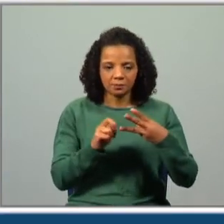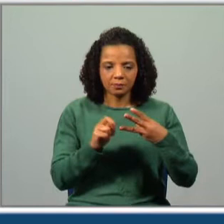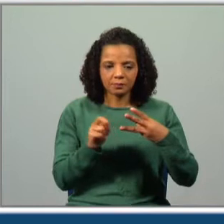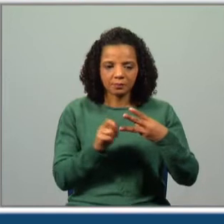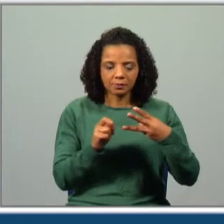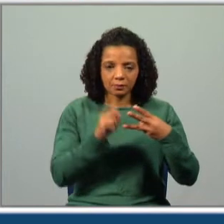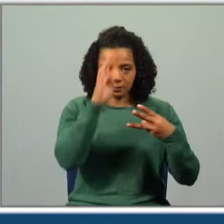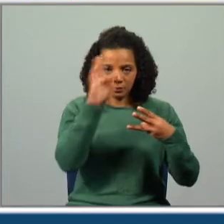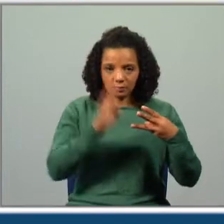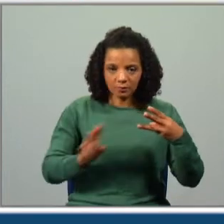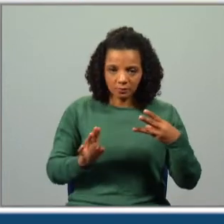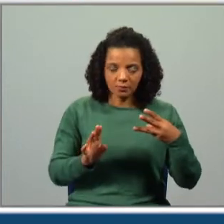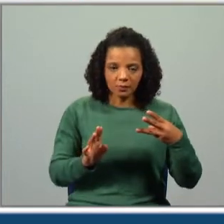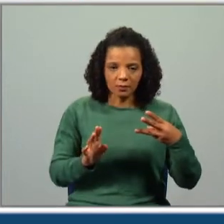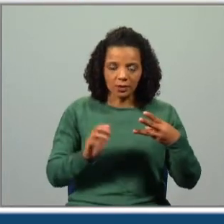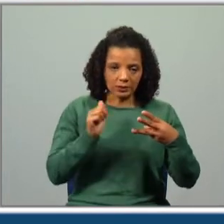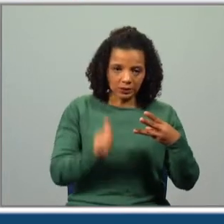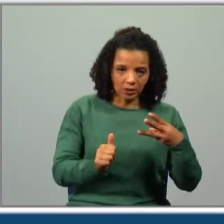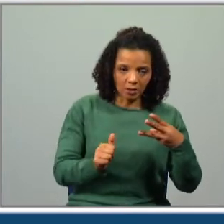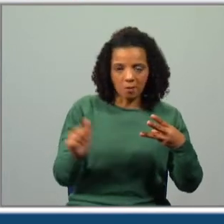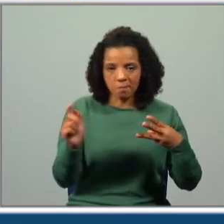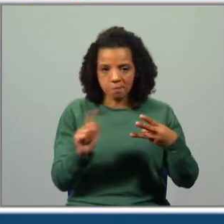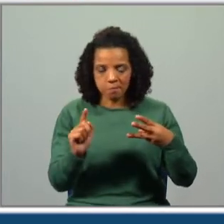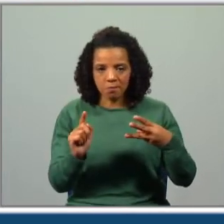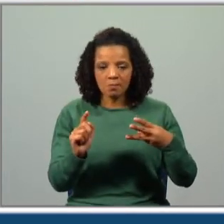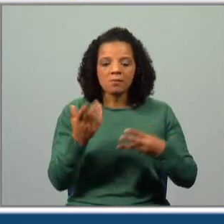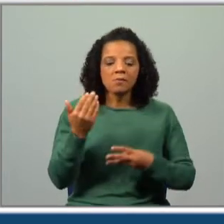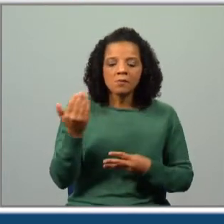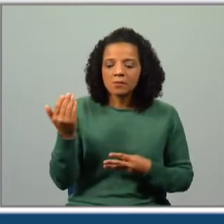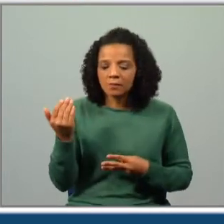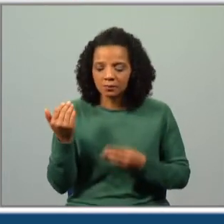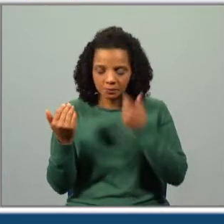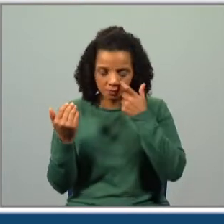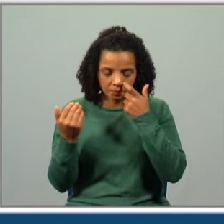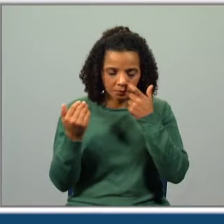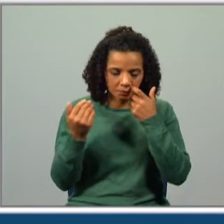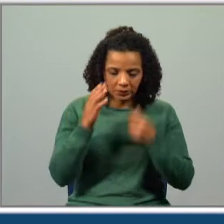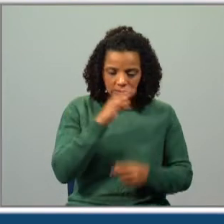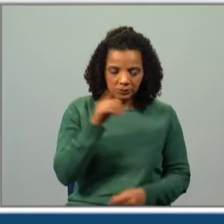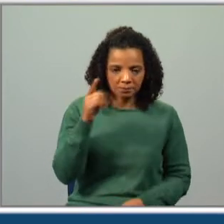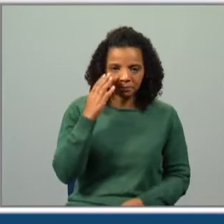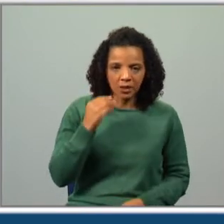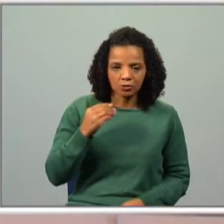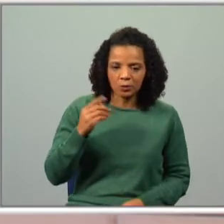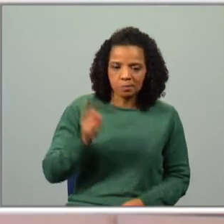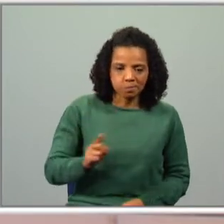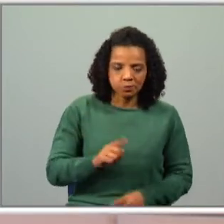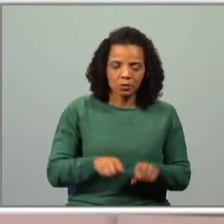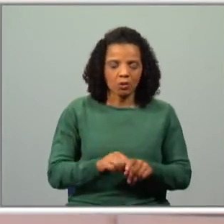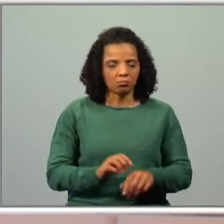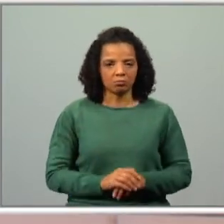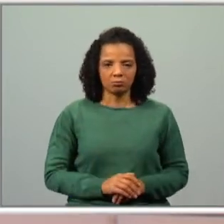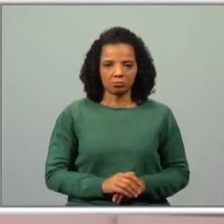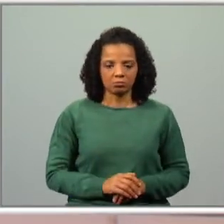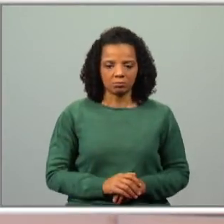opção. Já sabem, se consideram que está correta, mãozinha ao dedinho no ar. Se consideram que esta não é a opção correta, mãozinhas para